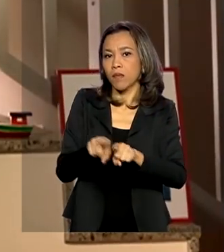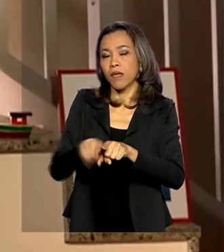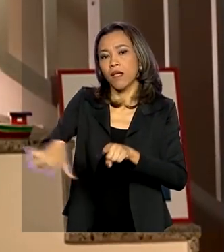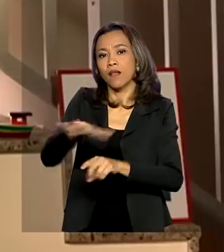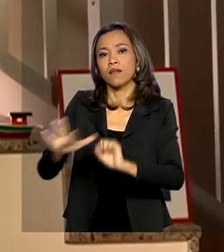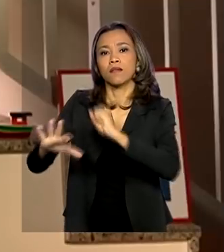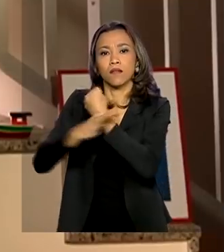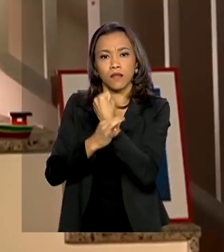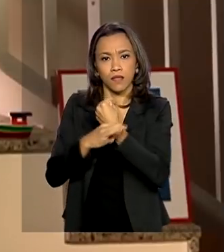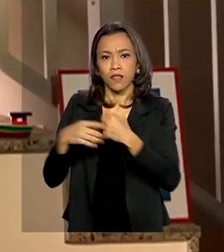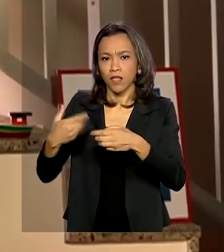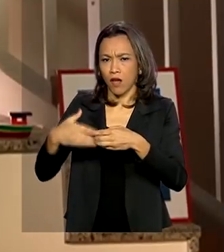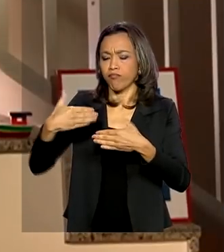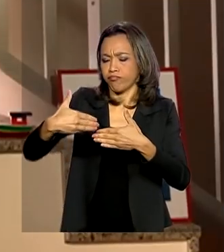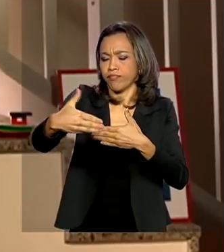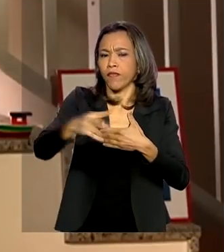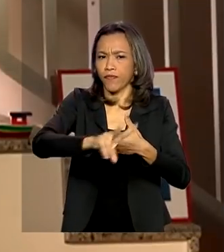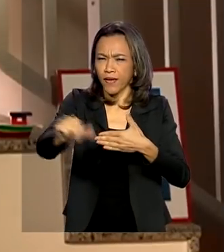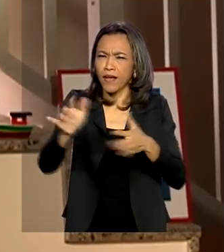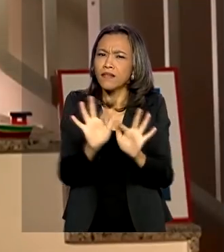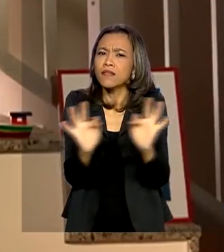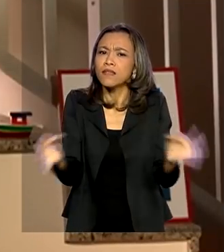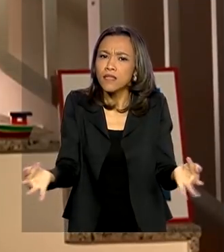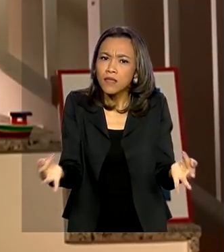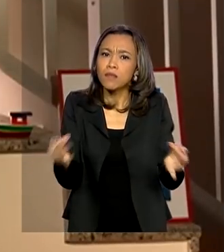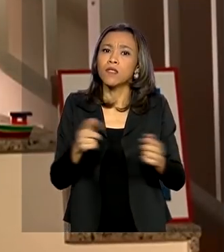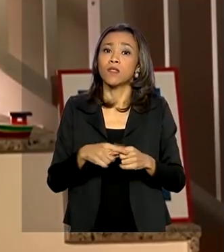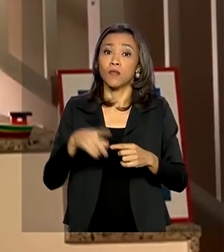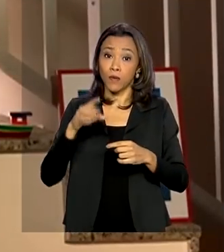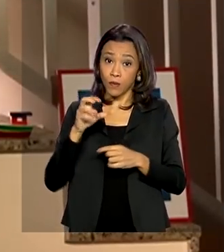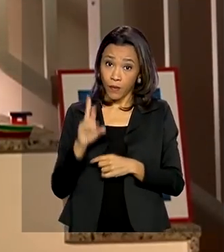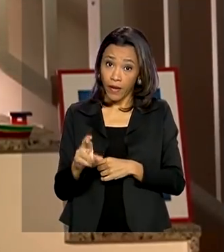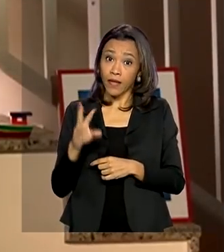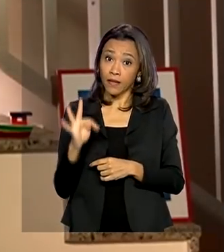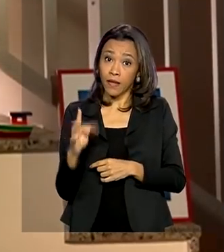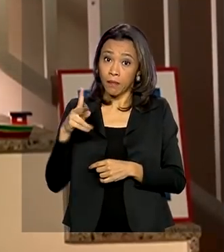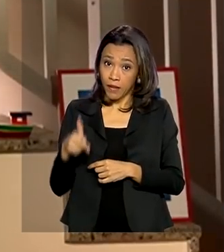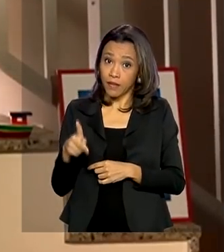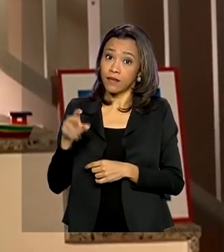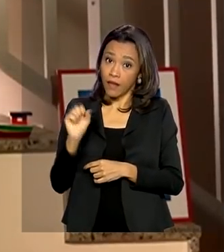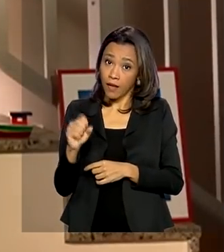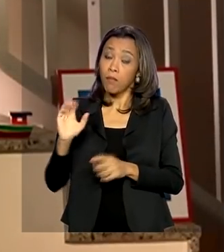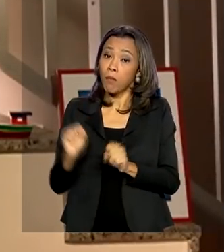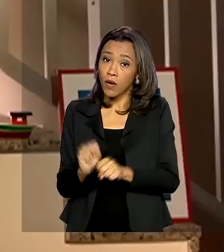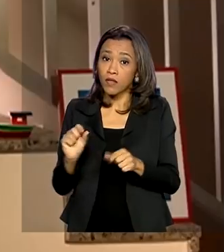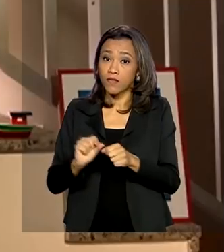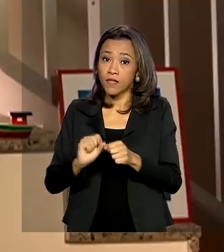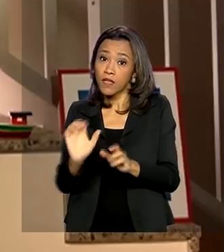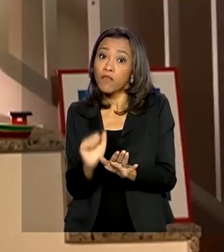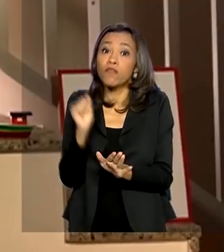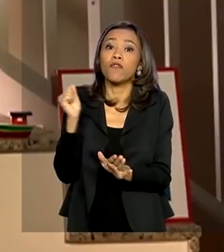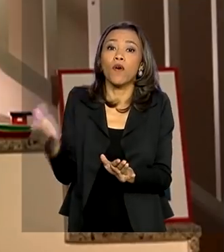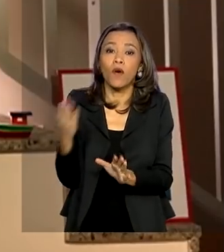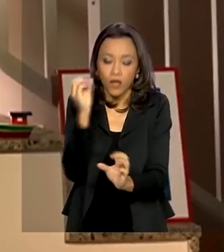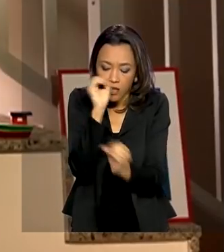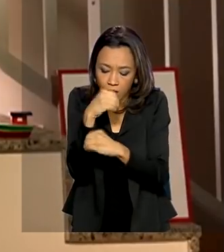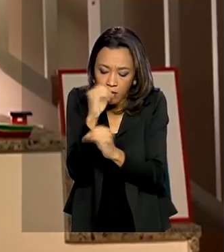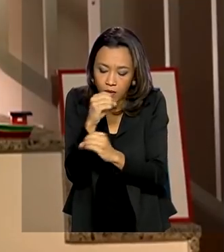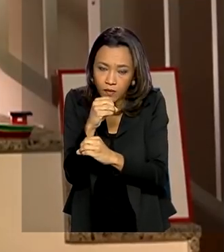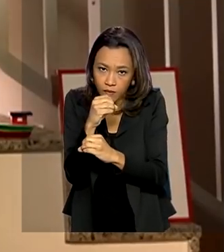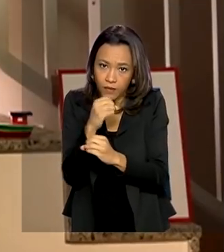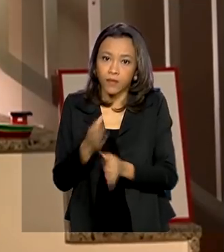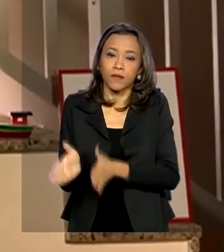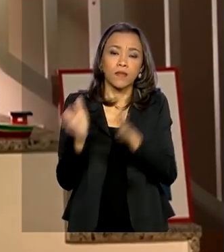dias. Esse tipo de teste é mais simples que o RT-PCR e pode ser feito fora do laboratório. Haverá